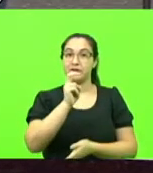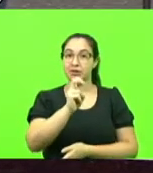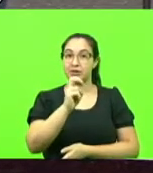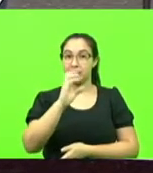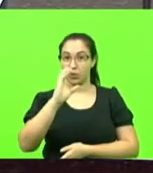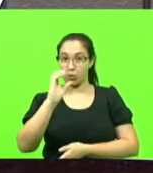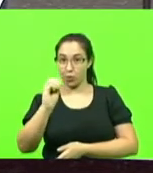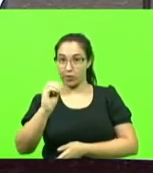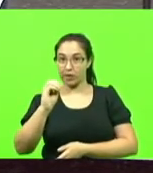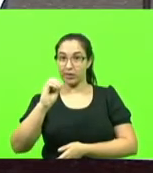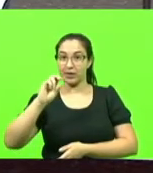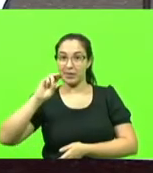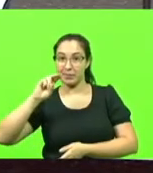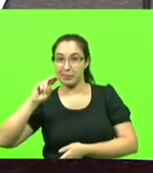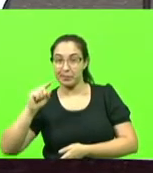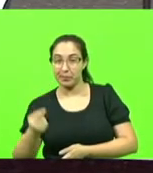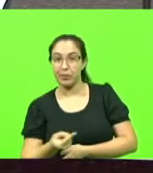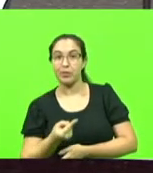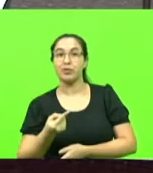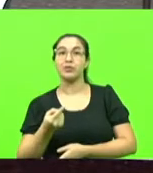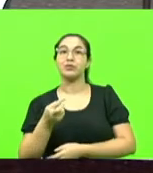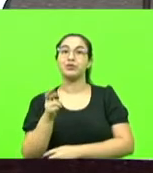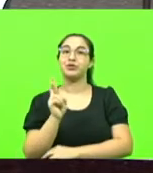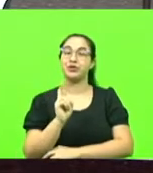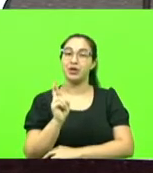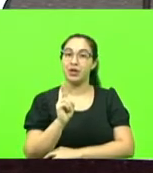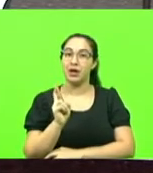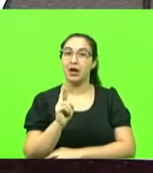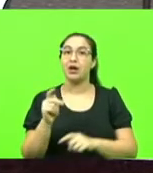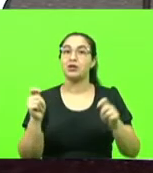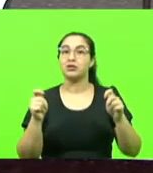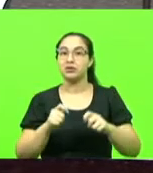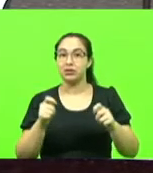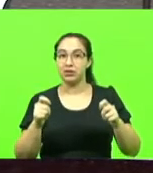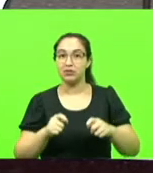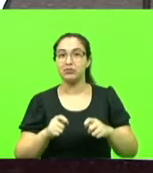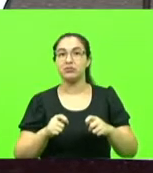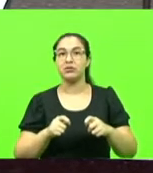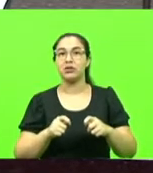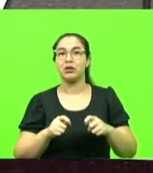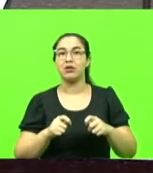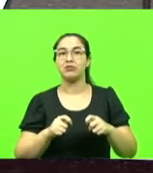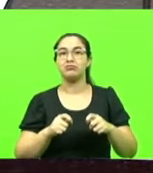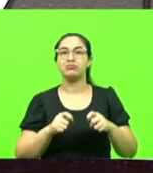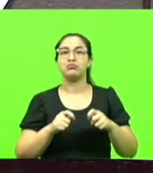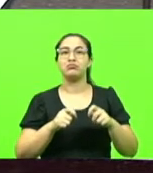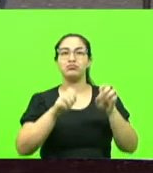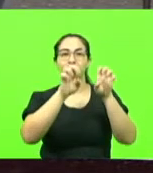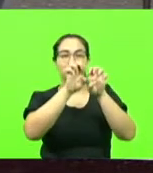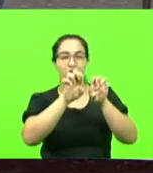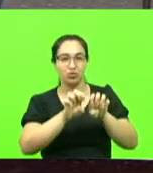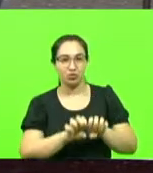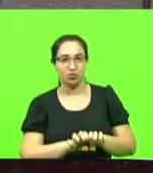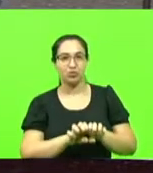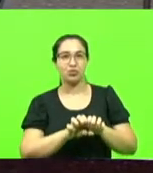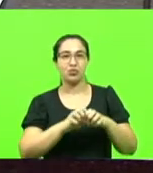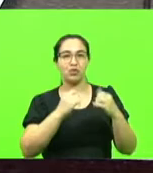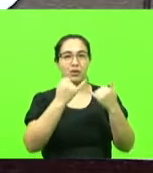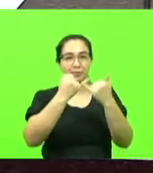de reais e cobrir boa parte dos municípios com estrutura de fibra ótica.